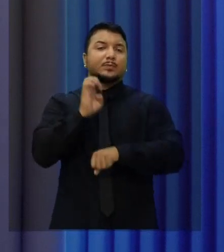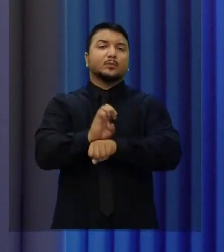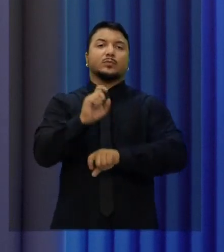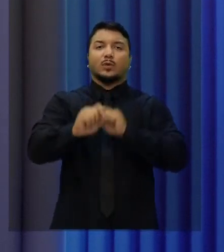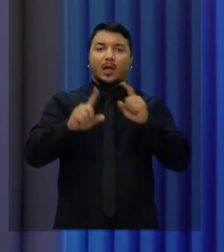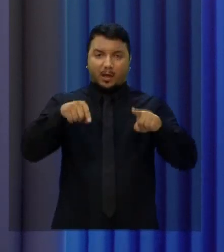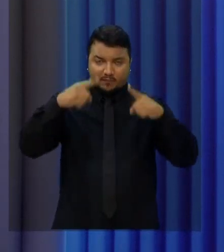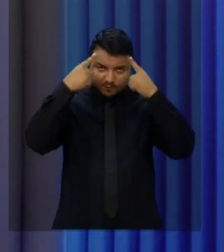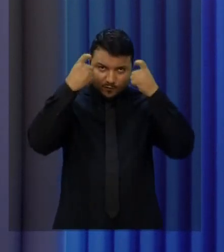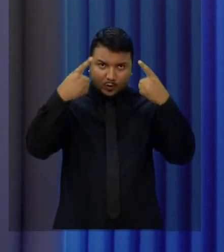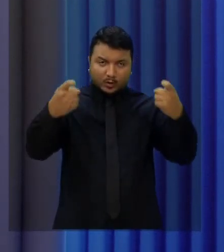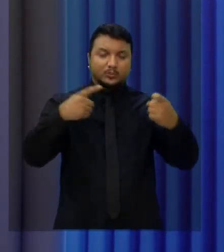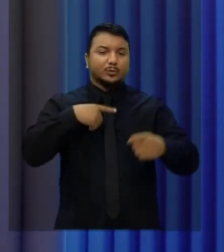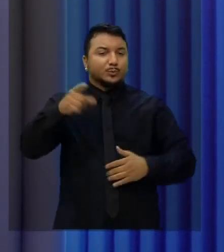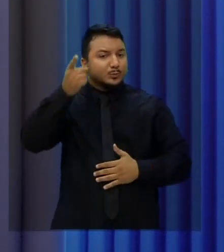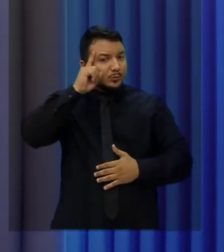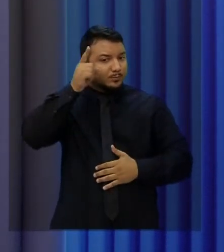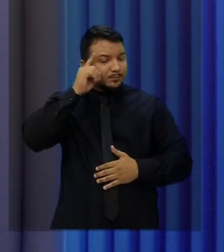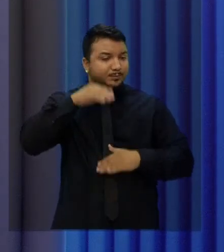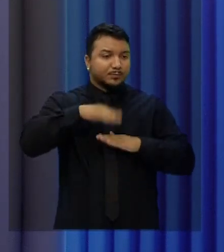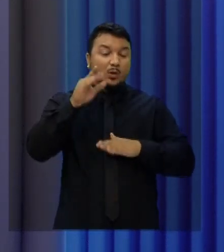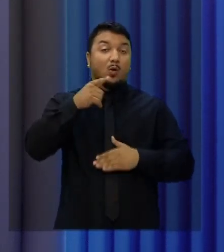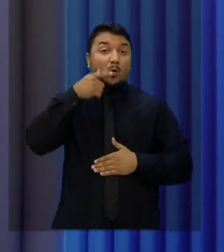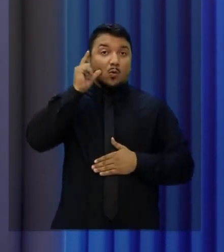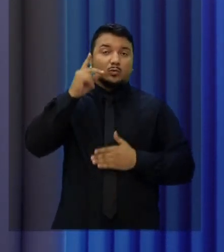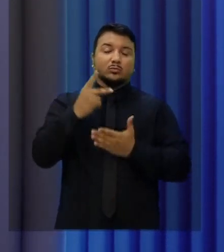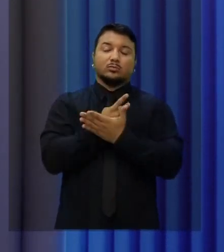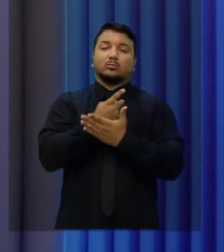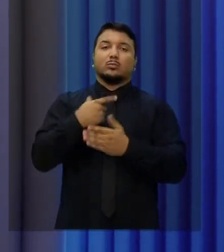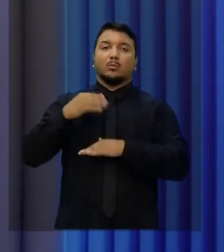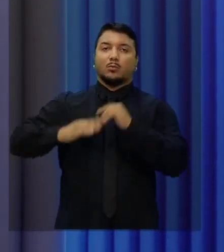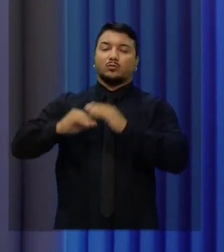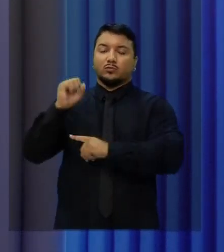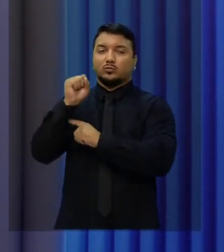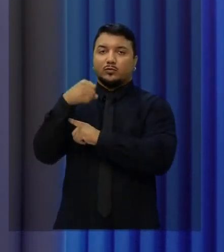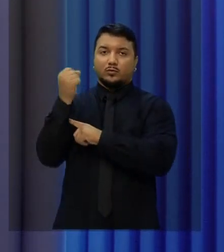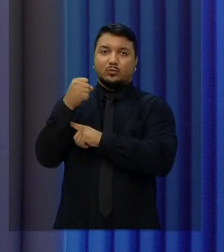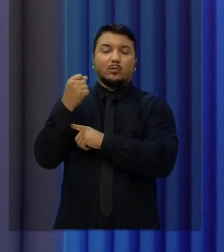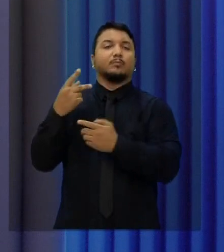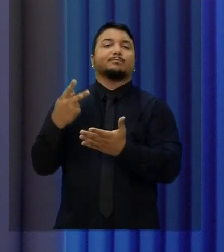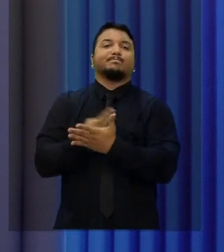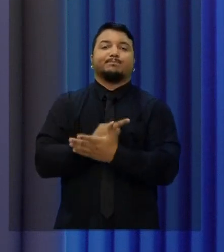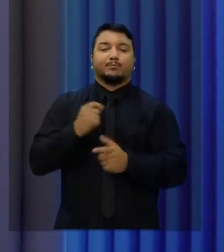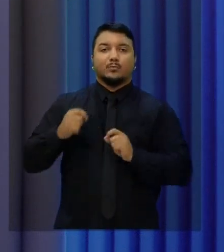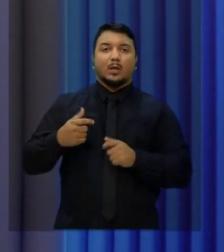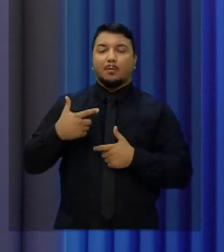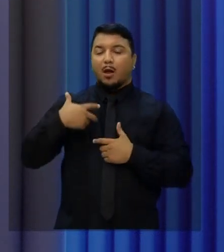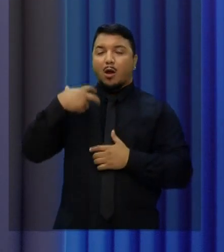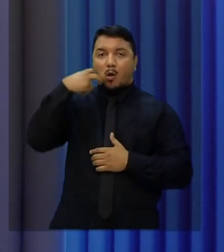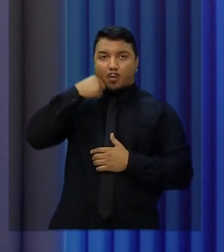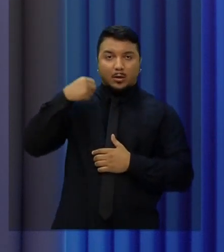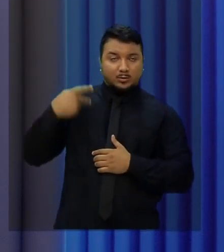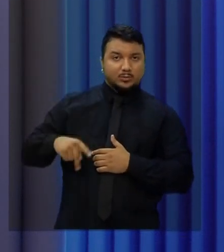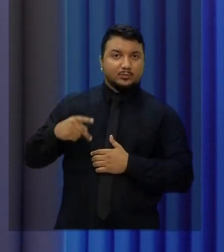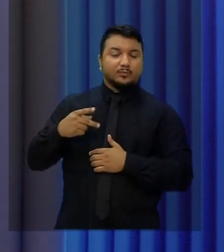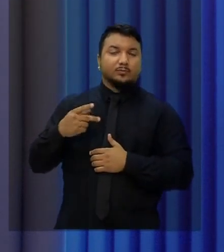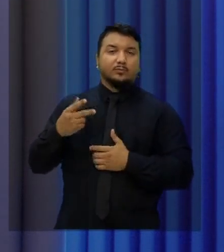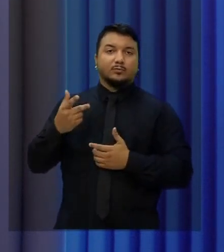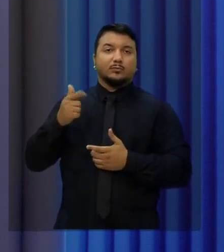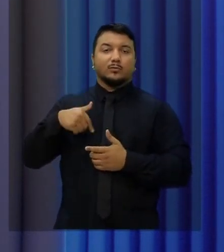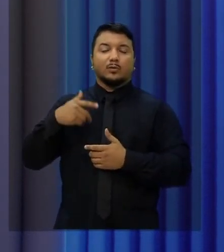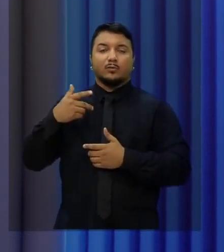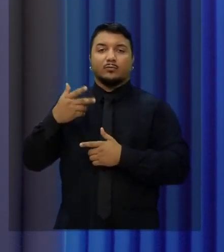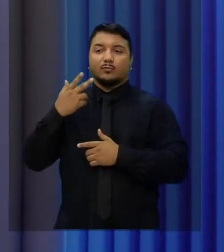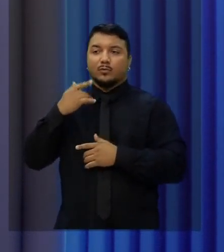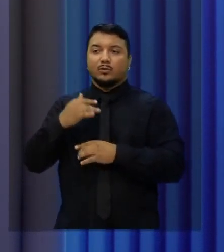e a violência que avança a cada dia. Ontem, uma fisioterapeuta, filha de um amigo meu lá de Jaguaribe, foi vítima de um assalto aqui em Fortaleza, onde tiraram a